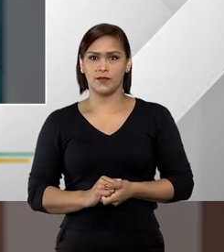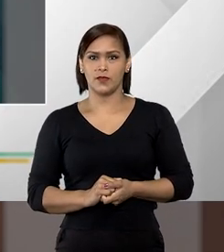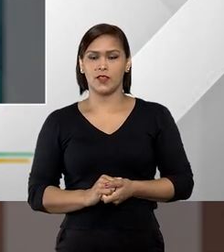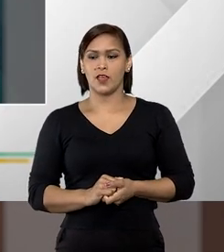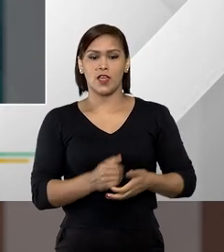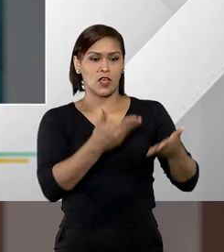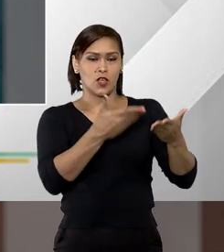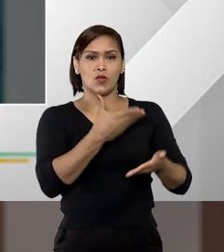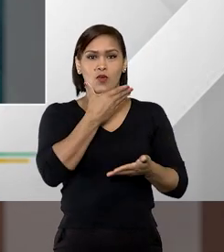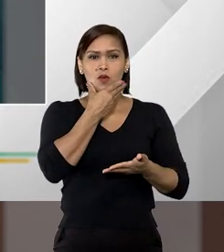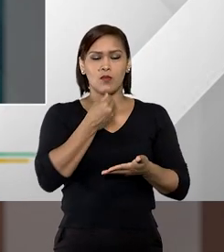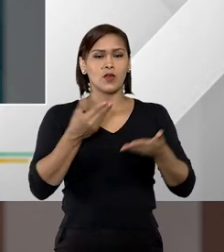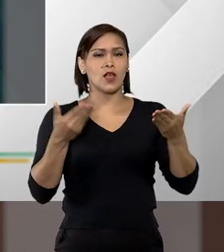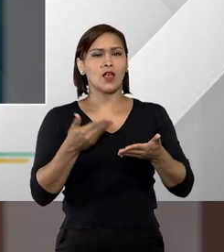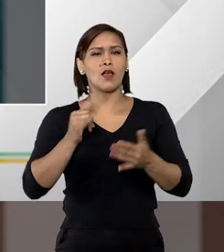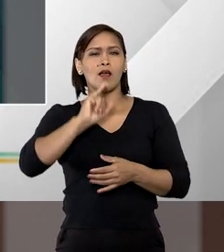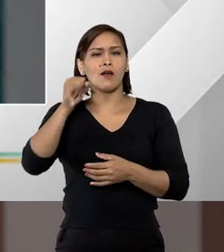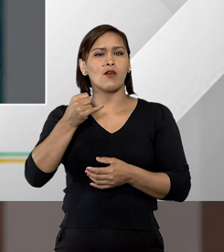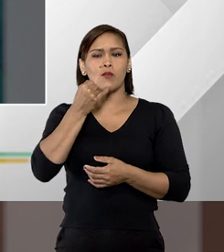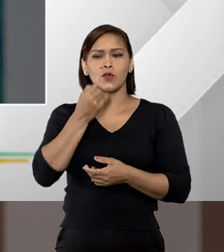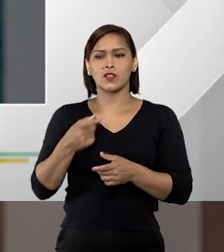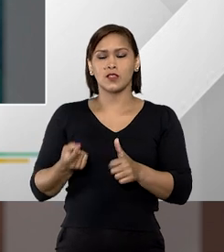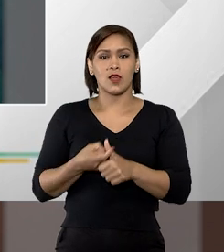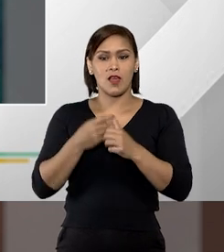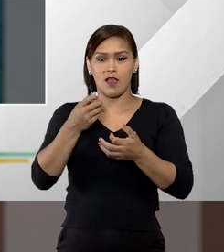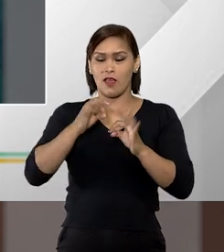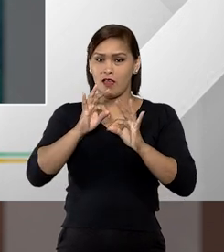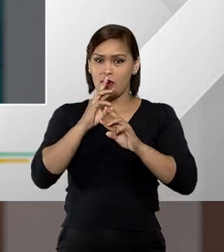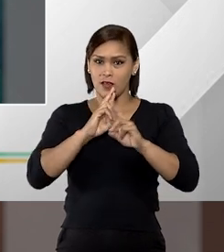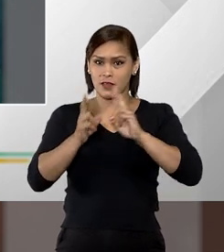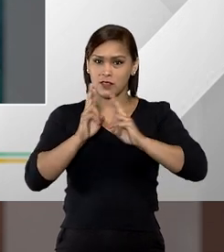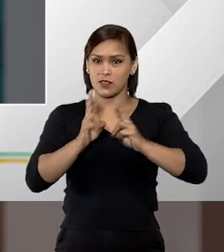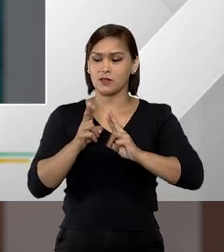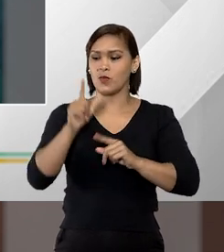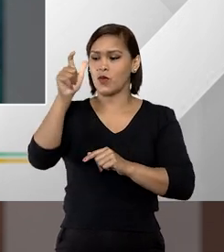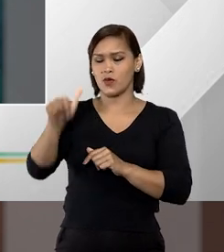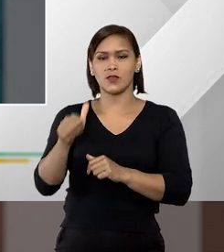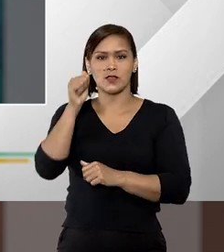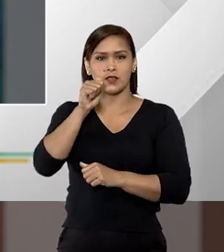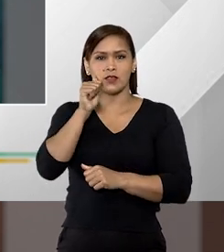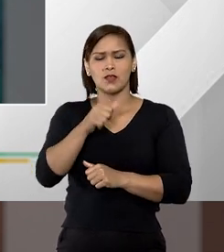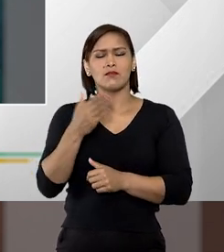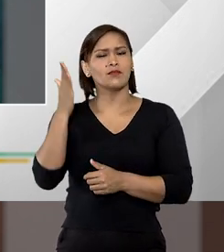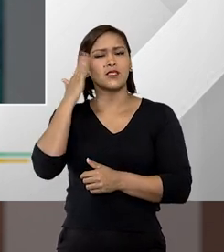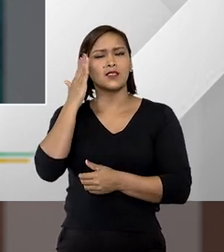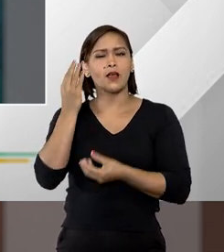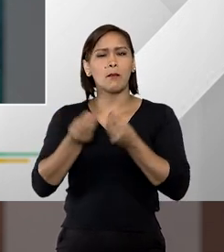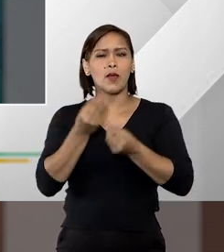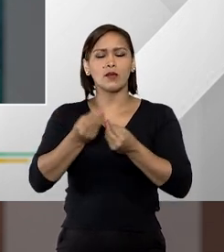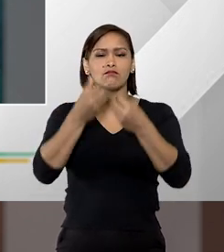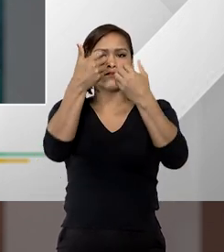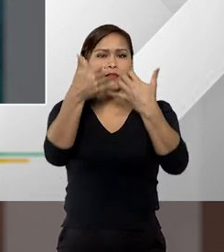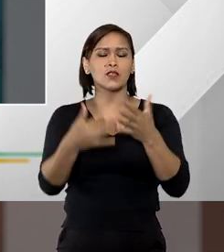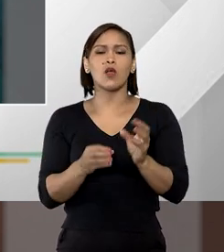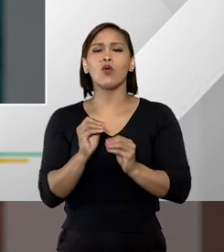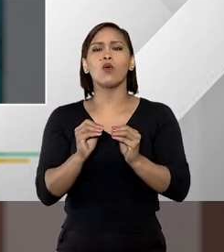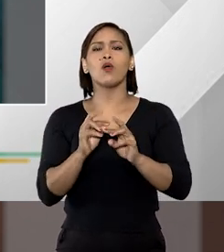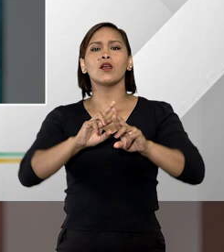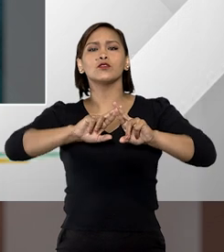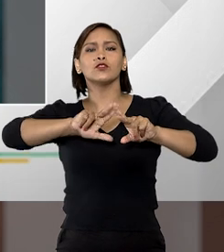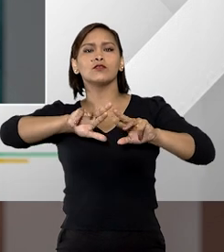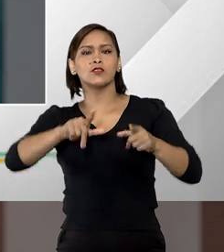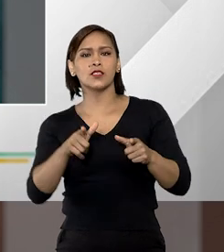Doutor Jorzenildo, agora eu queria aproveitar aí esse gancho da resposta da doutora Alice e saber do senhor, né, que o senhor nos explicasse qual é a